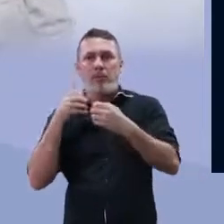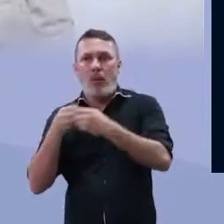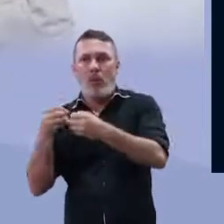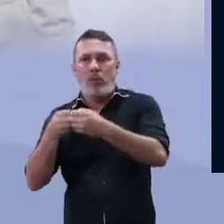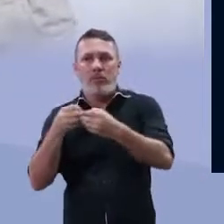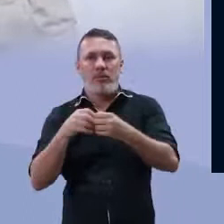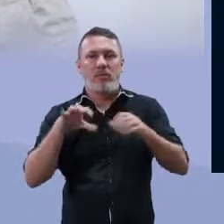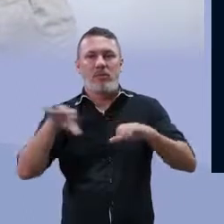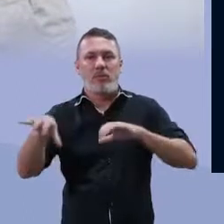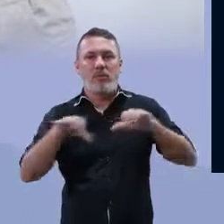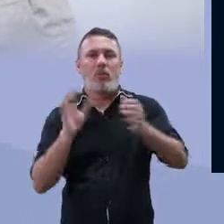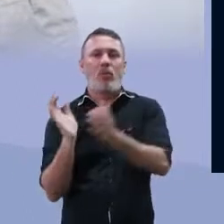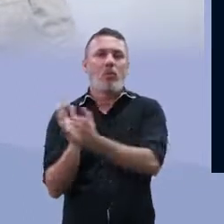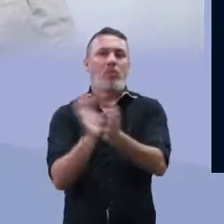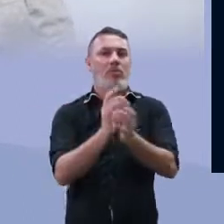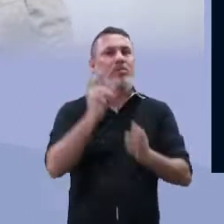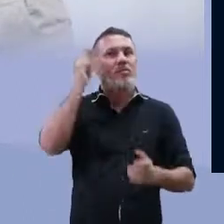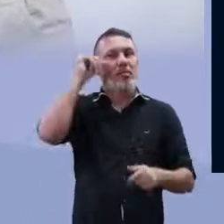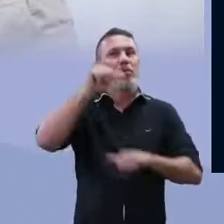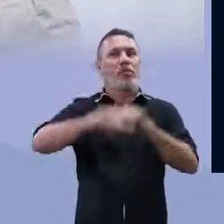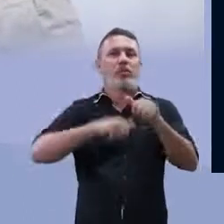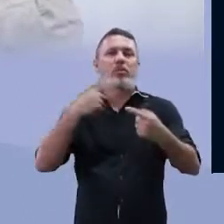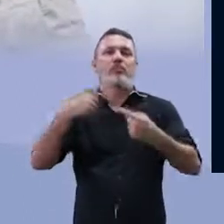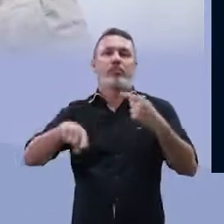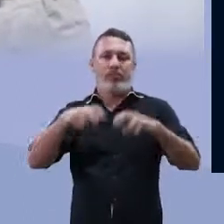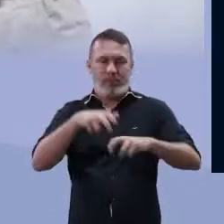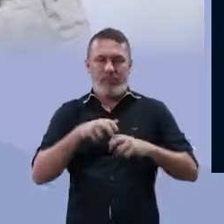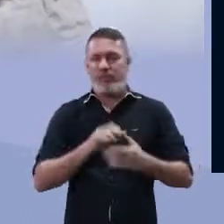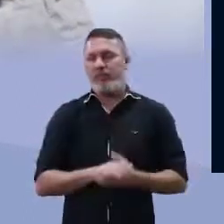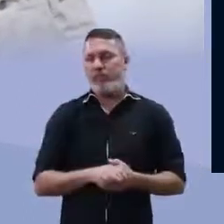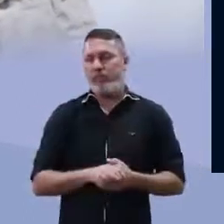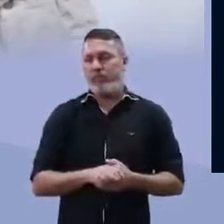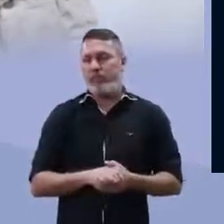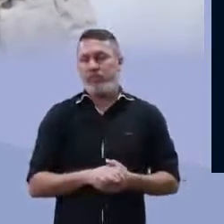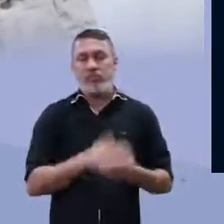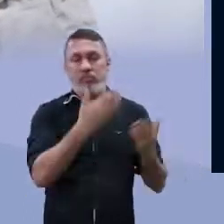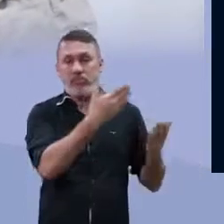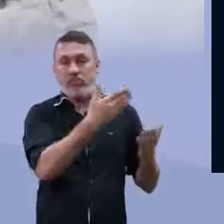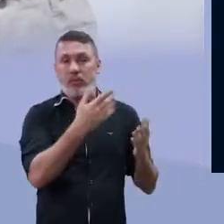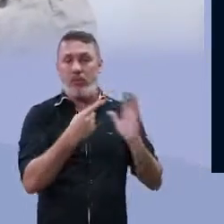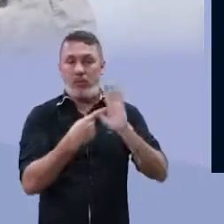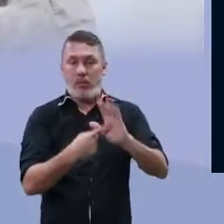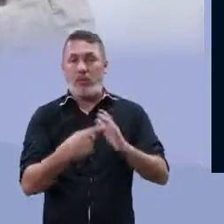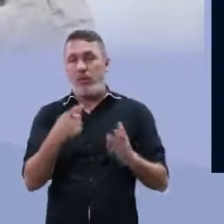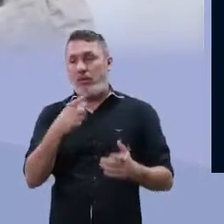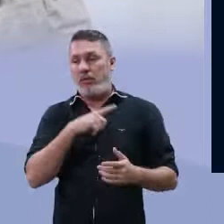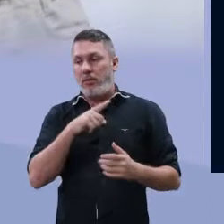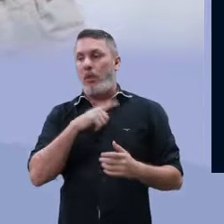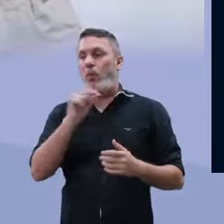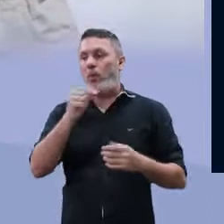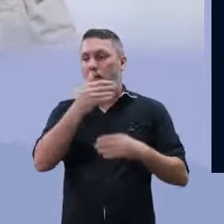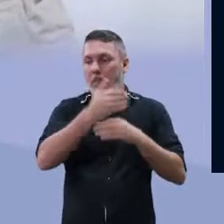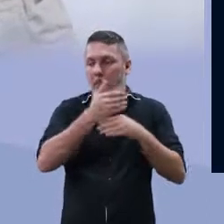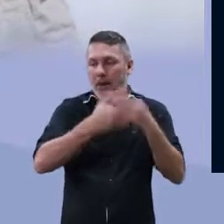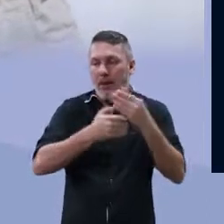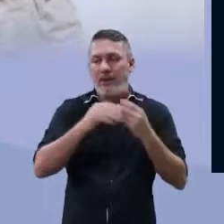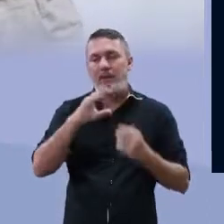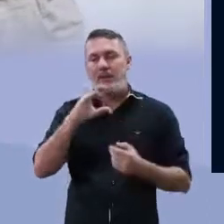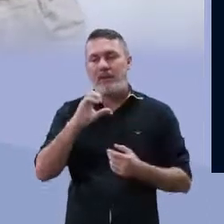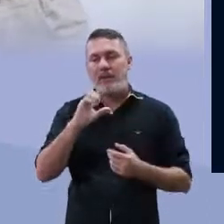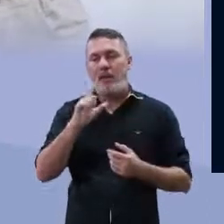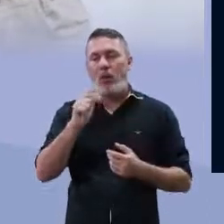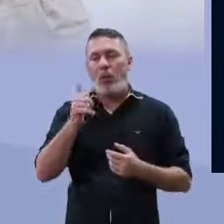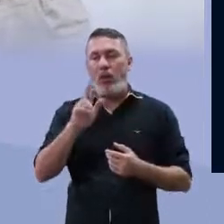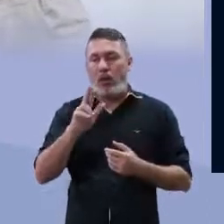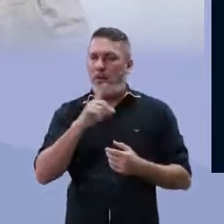mais próximas dos eucária do que dos procária, que seriam as bactérias. E aqui nesse caso, elas têm